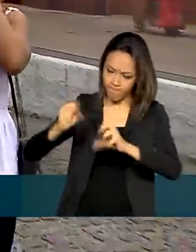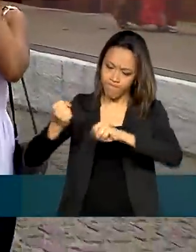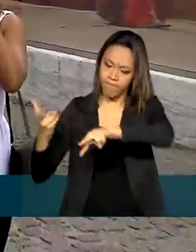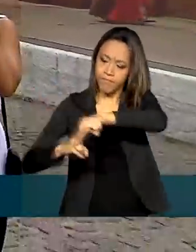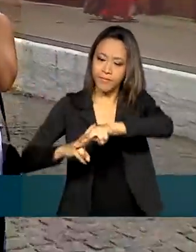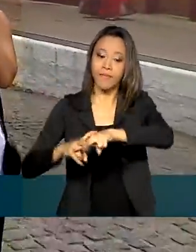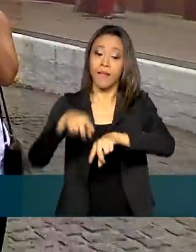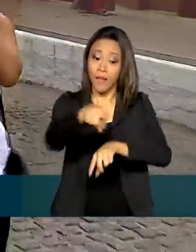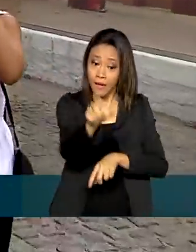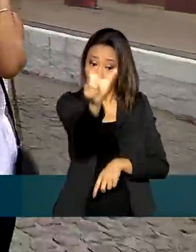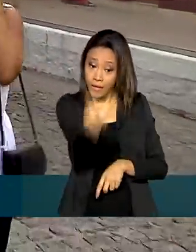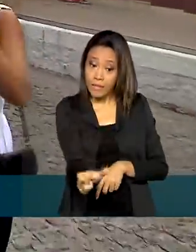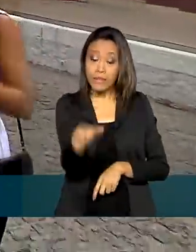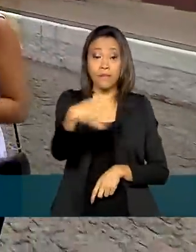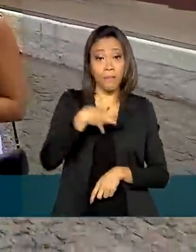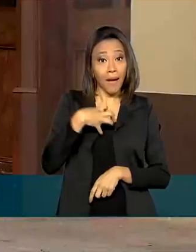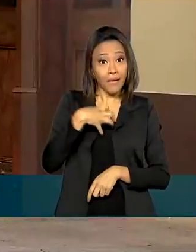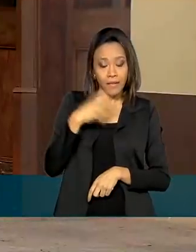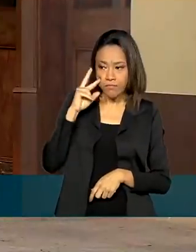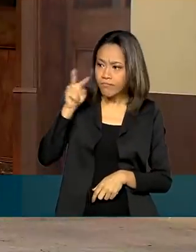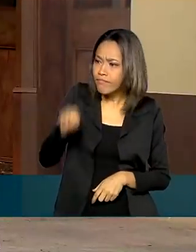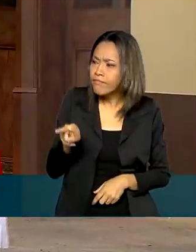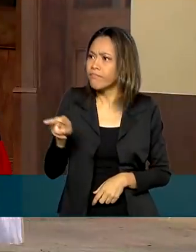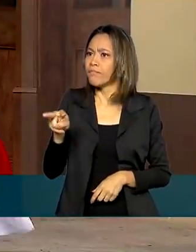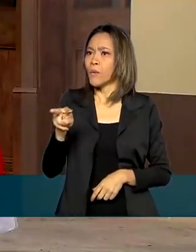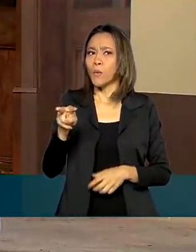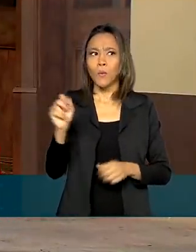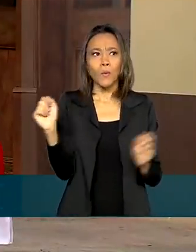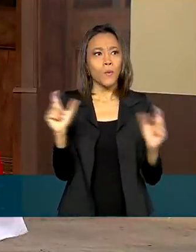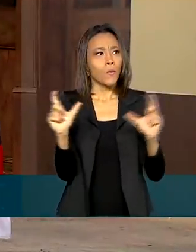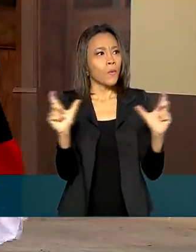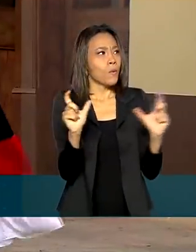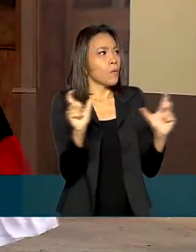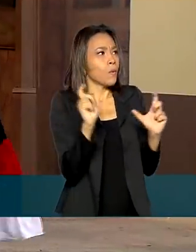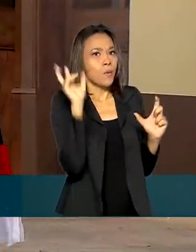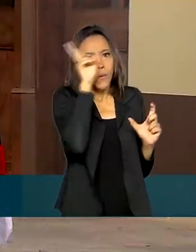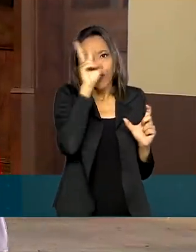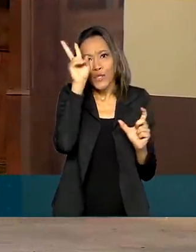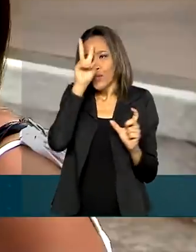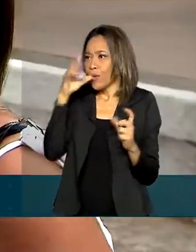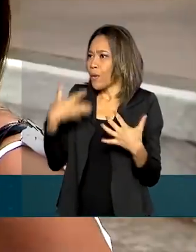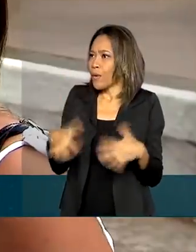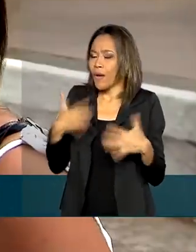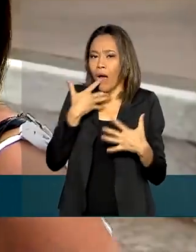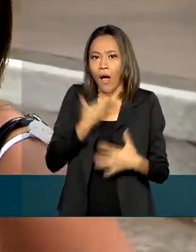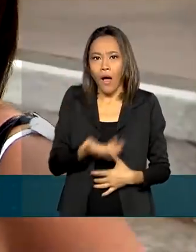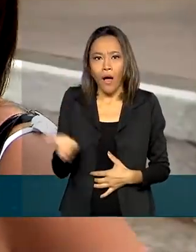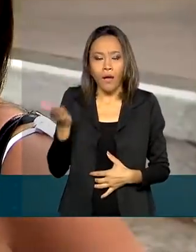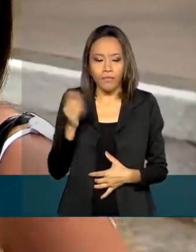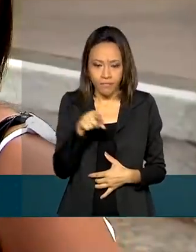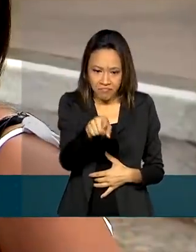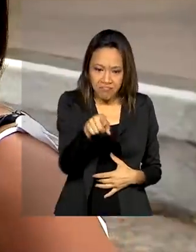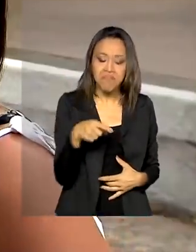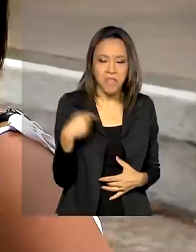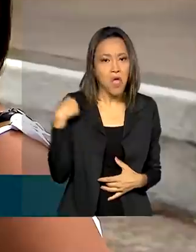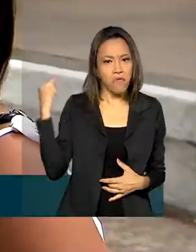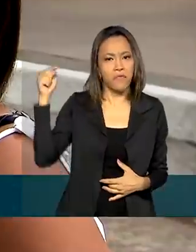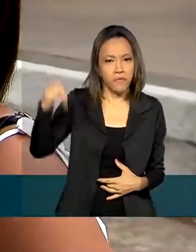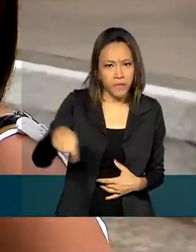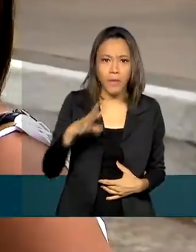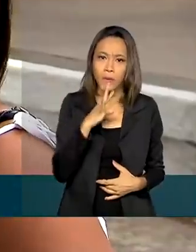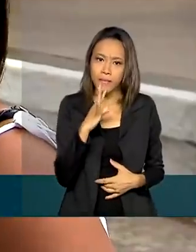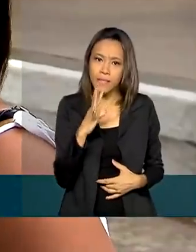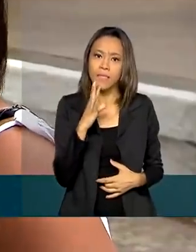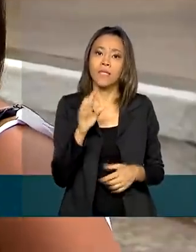Éder e Larissa vieram da Bahia e se encantaram com as belezas naturais e com as histórias da cidade. Vim mesmo no atrativo de conhecer o